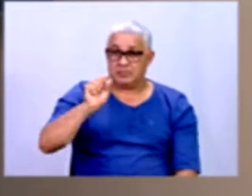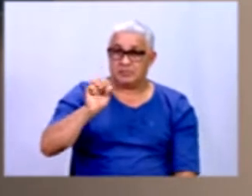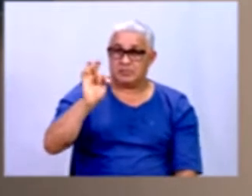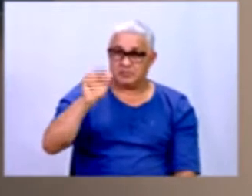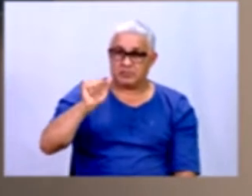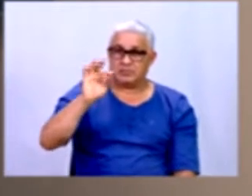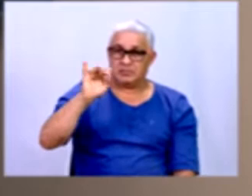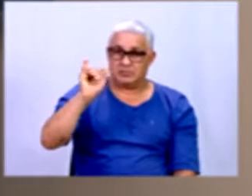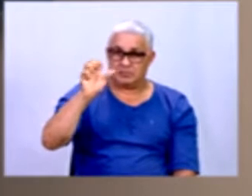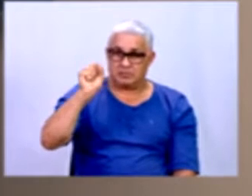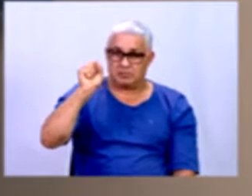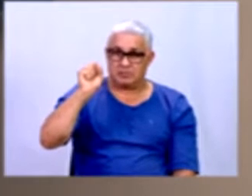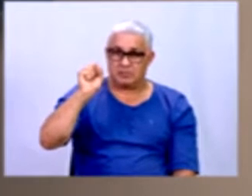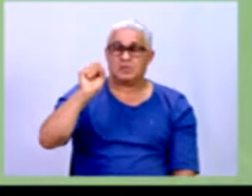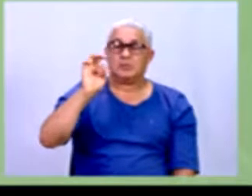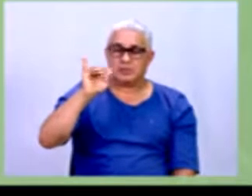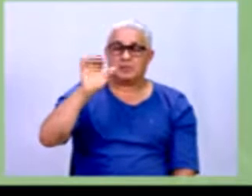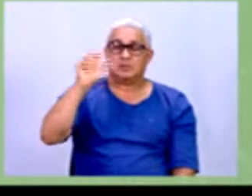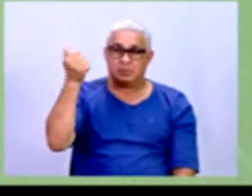colocar dados dentro de gaveta, né?